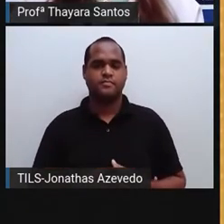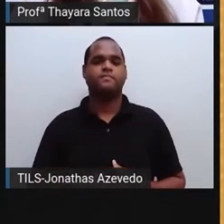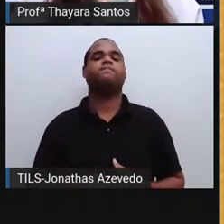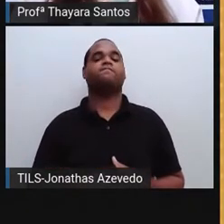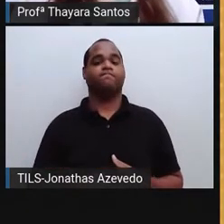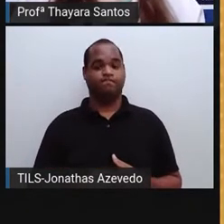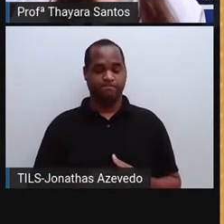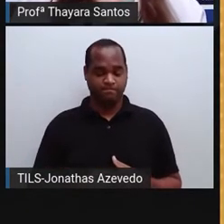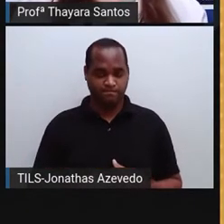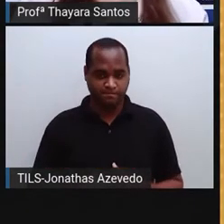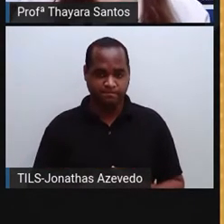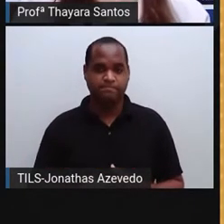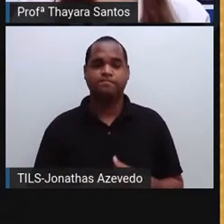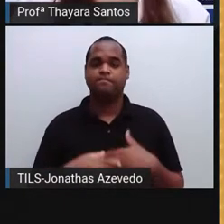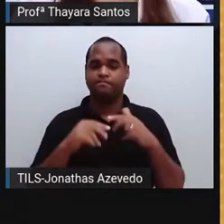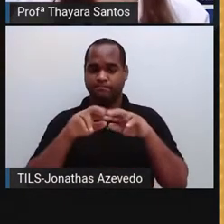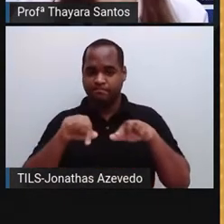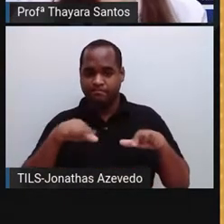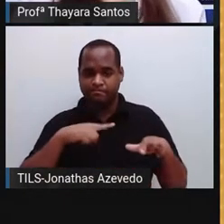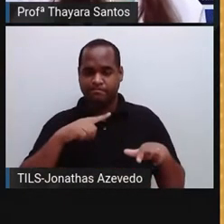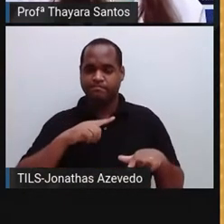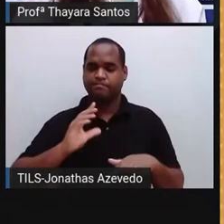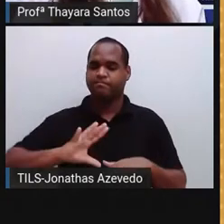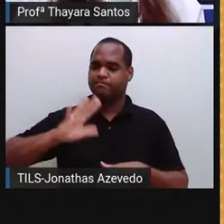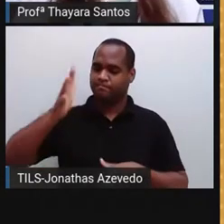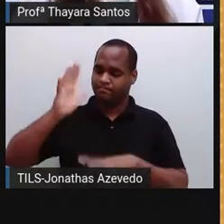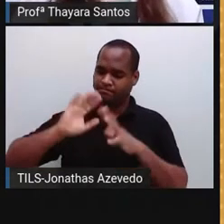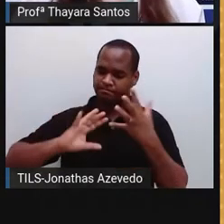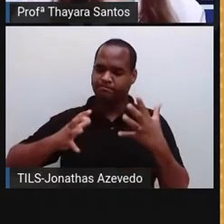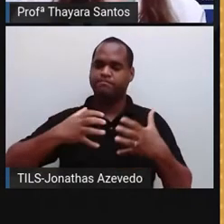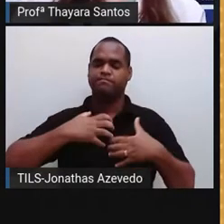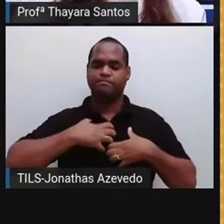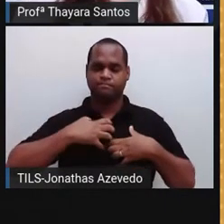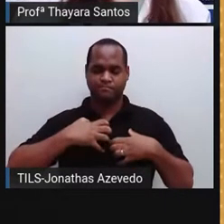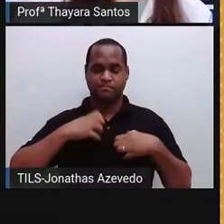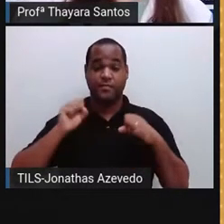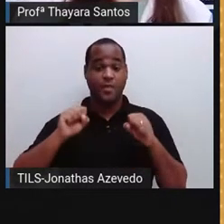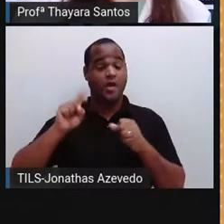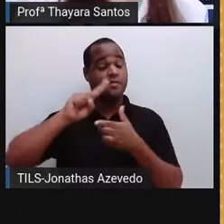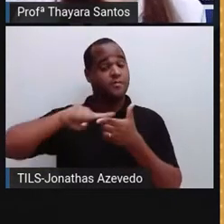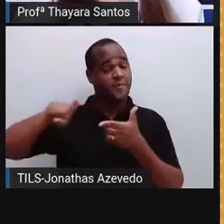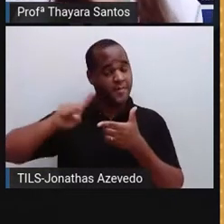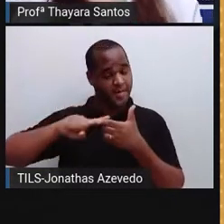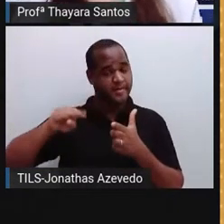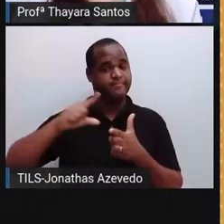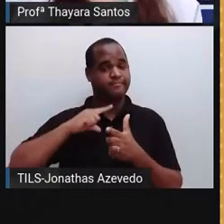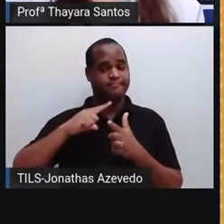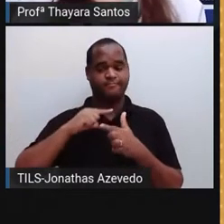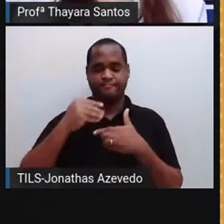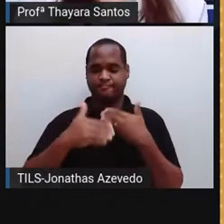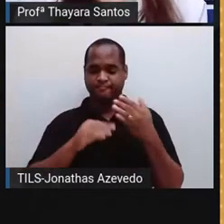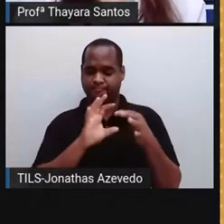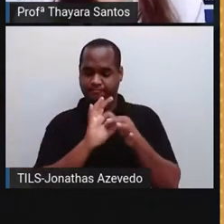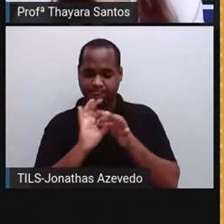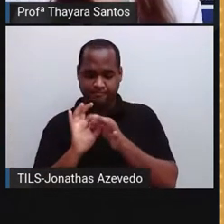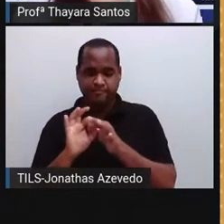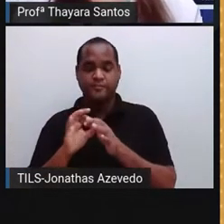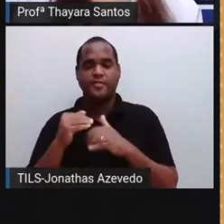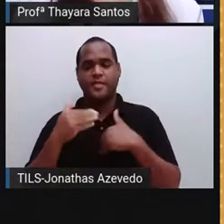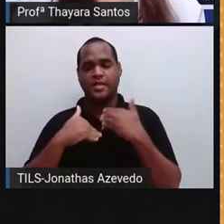Então, tem algumas situações que podem acontecer. A gente pode desenvolver alguns problemas que vão estar relacionados ao mau